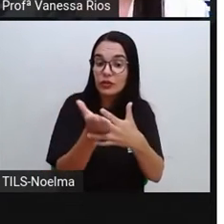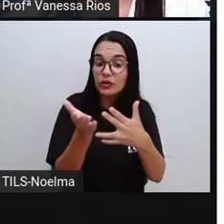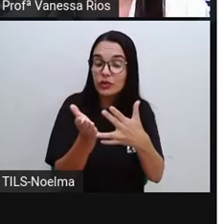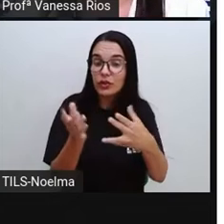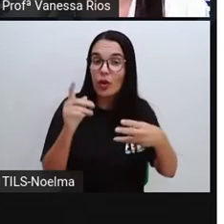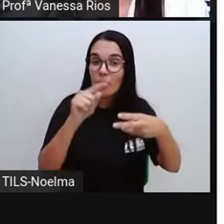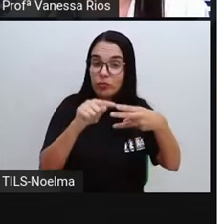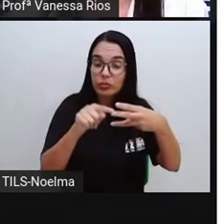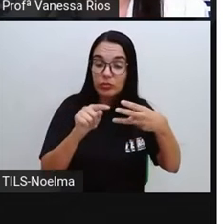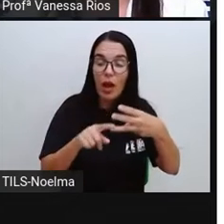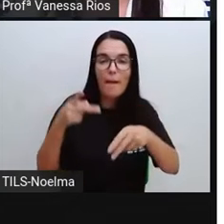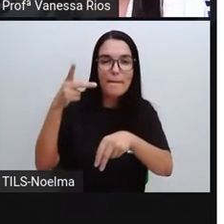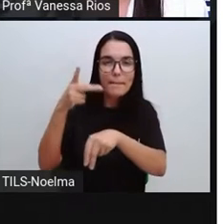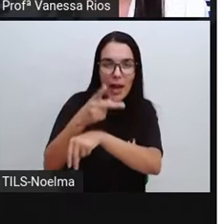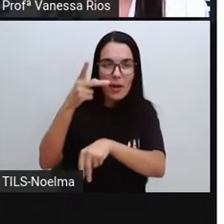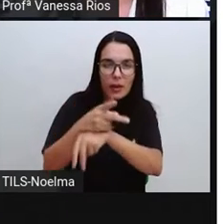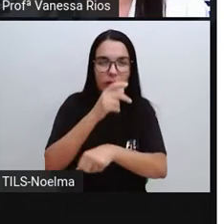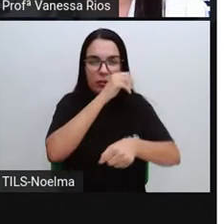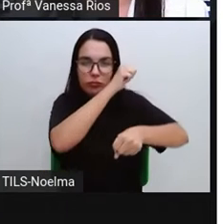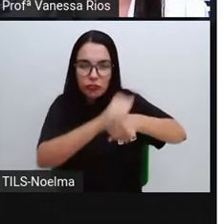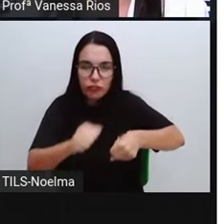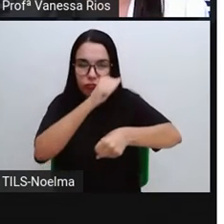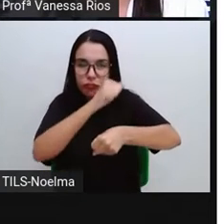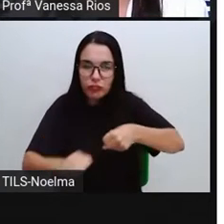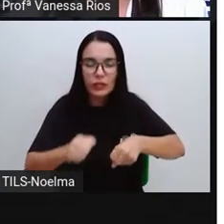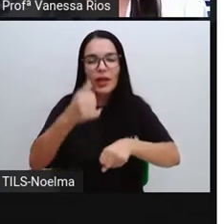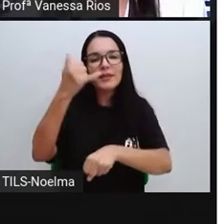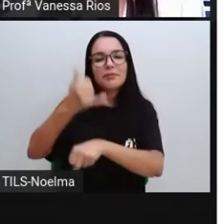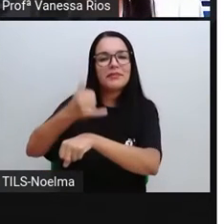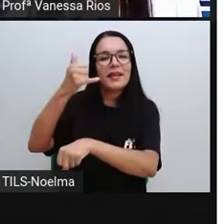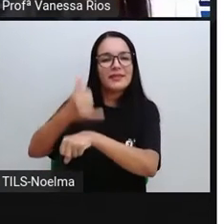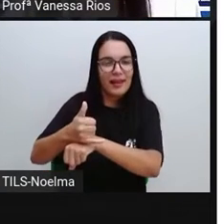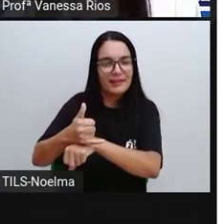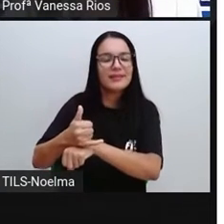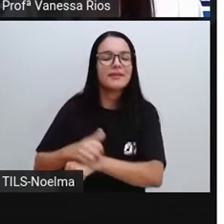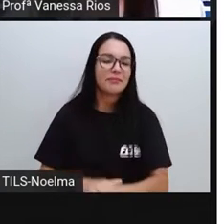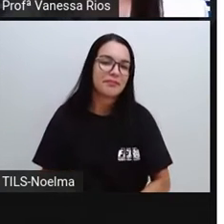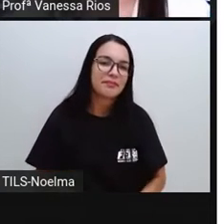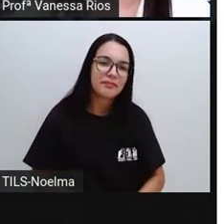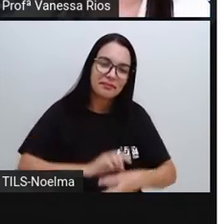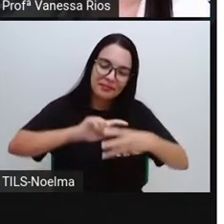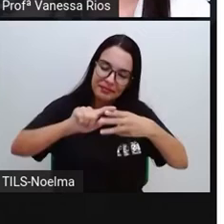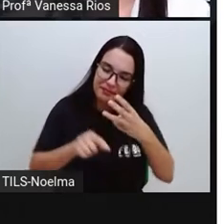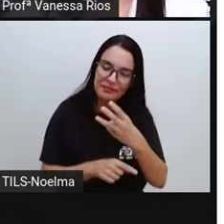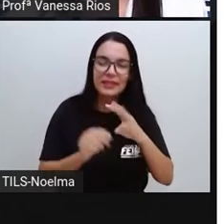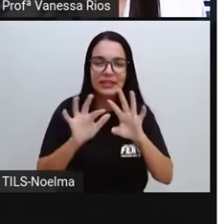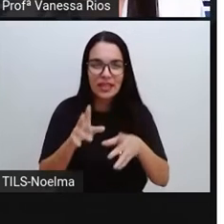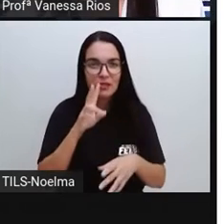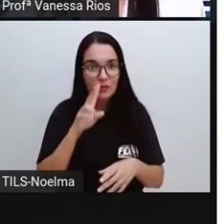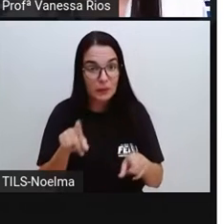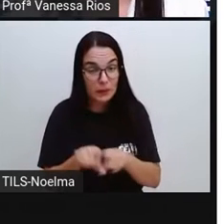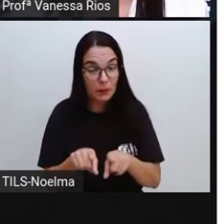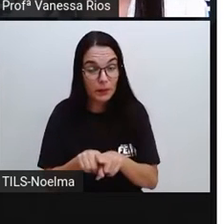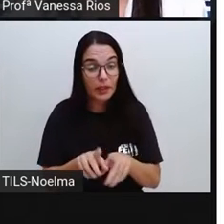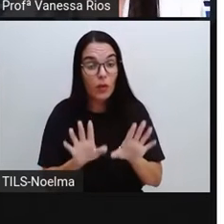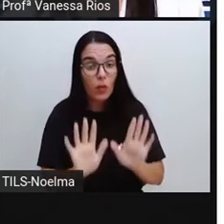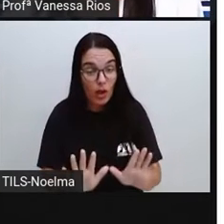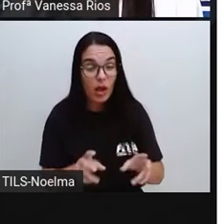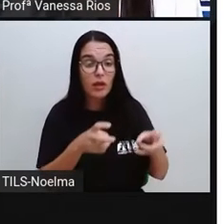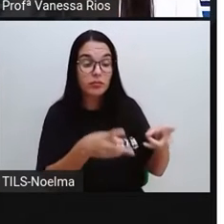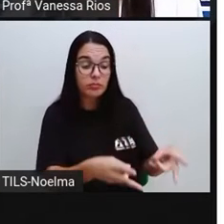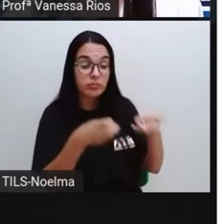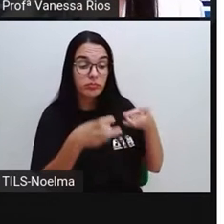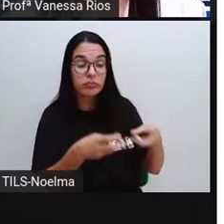gente viu, né? A leolítico, o neolítico e também a idade dos metais. E a gente já observa aí que dentro desse